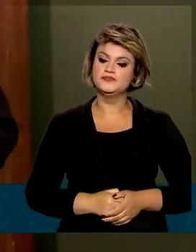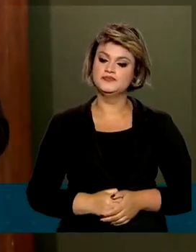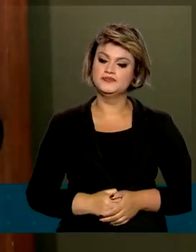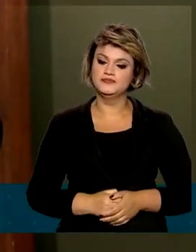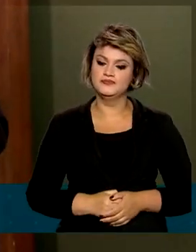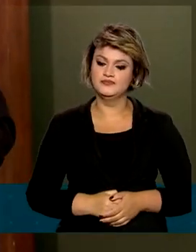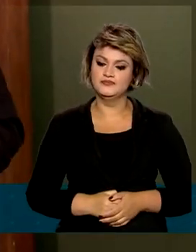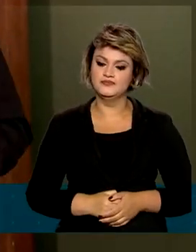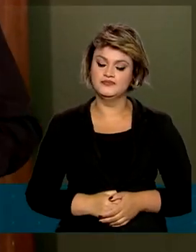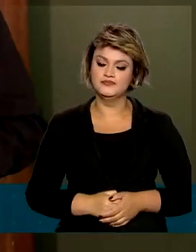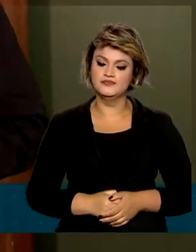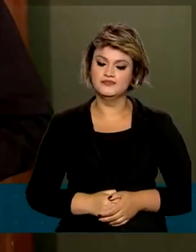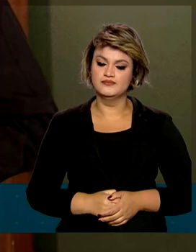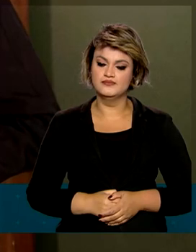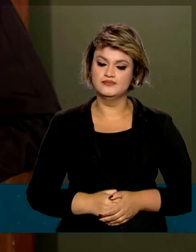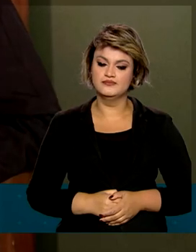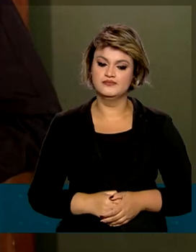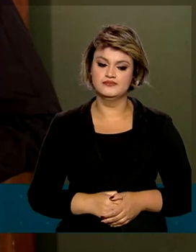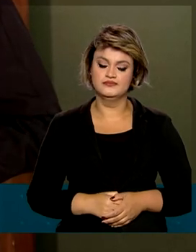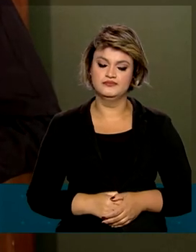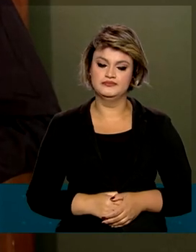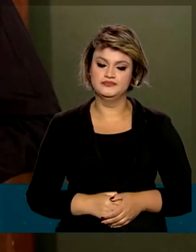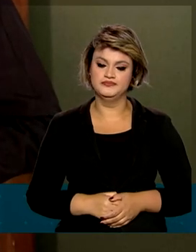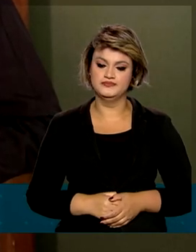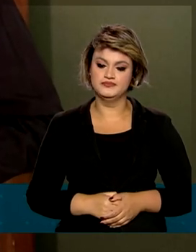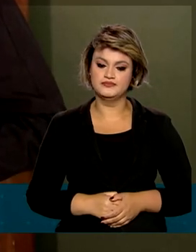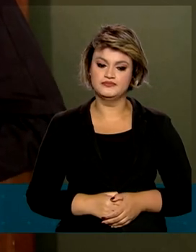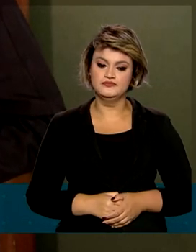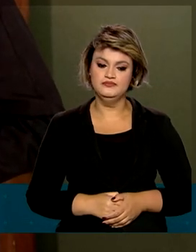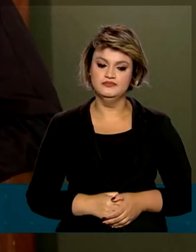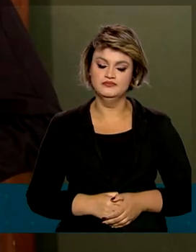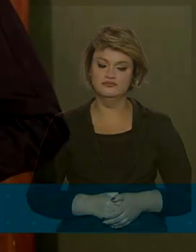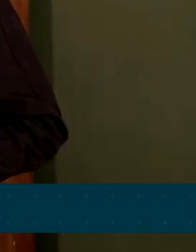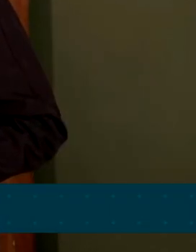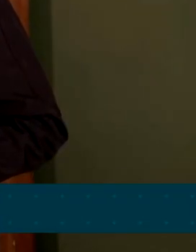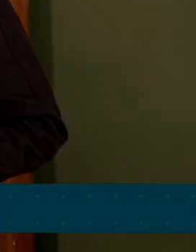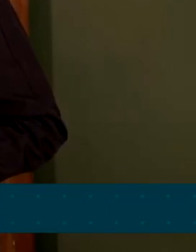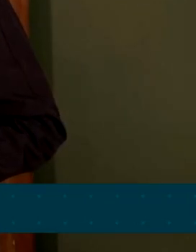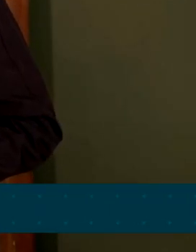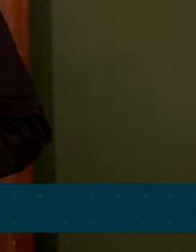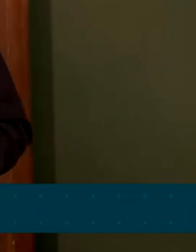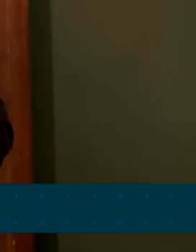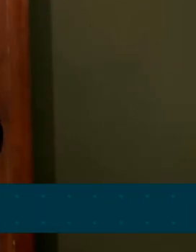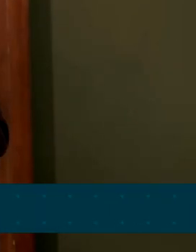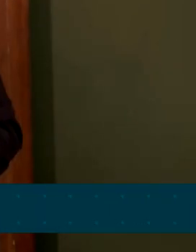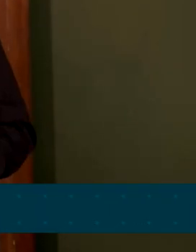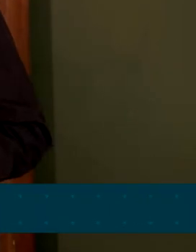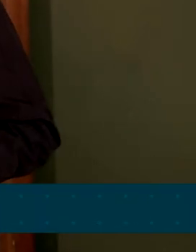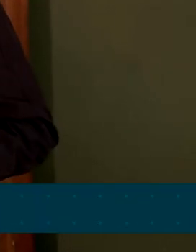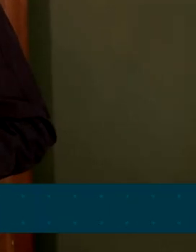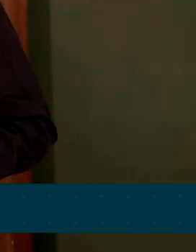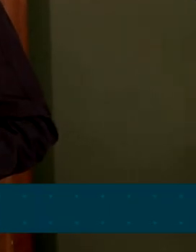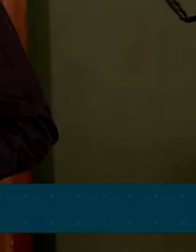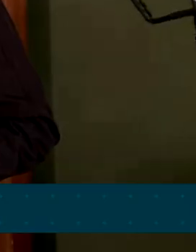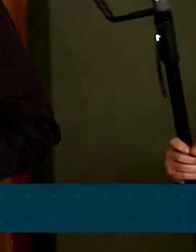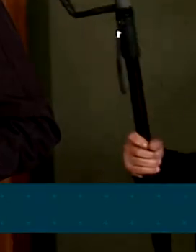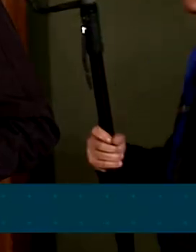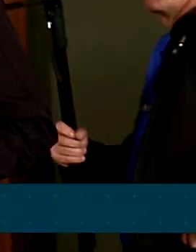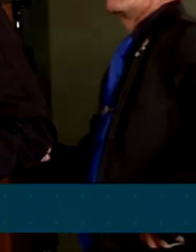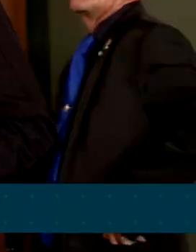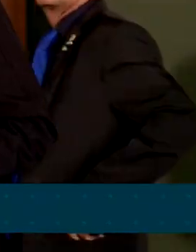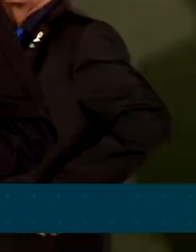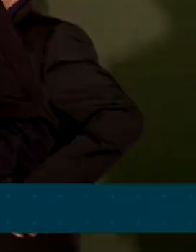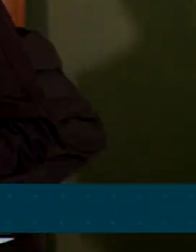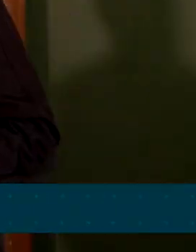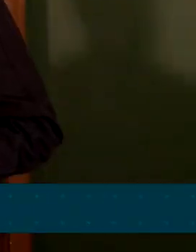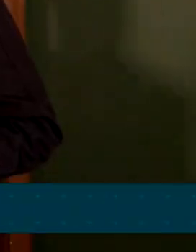novo mercado da economia verde, que o Brasil desponta-se com uma potência